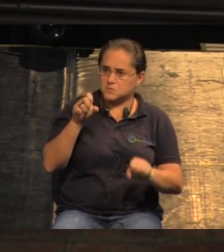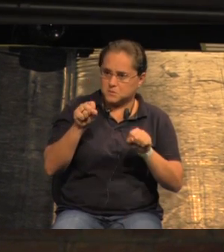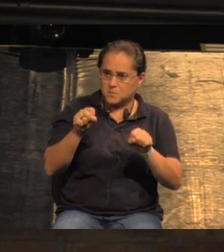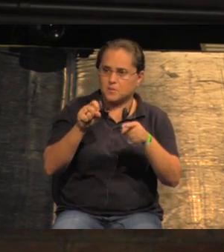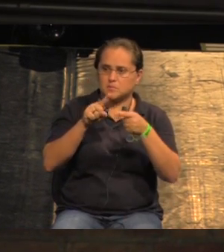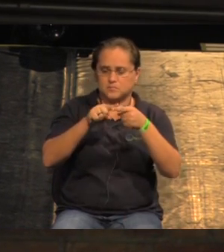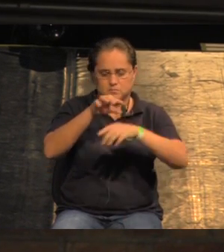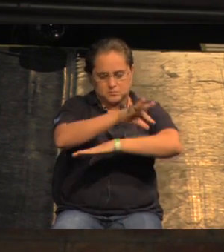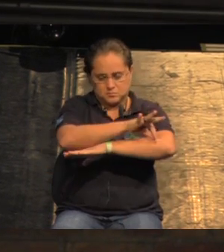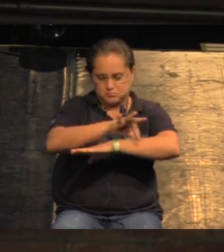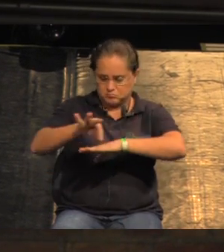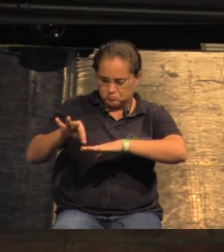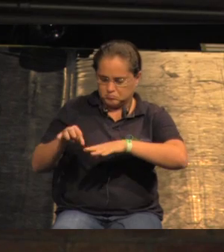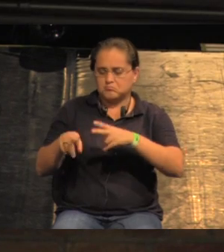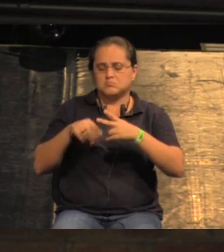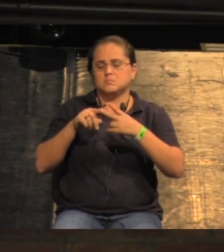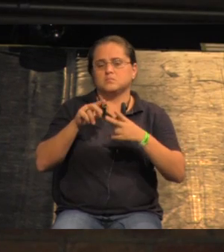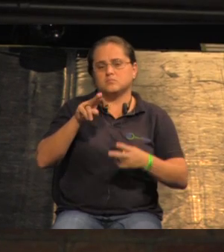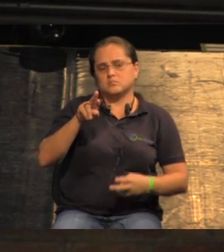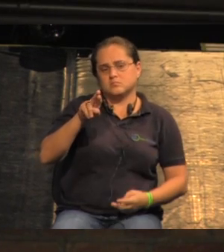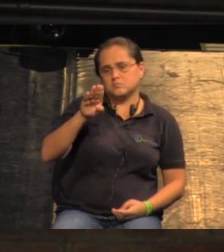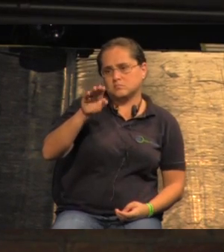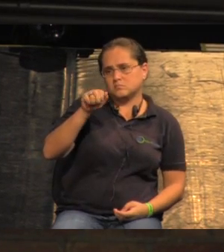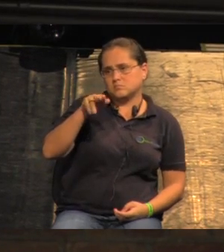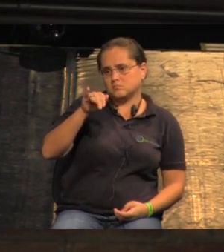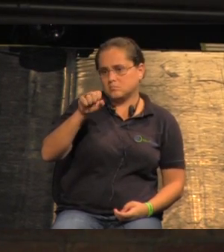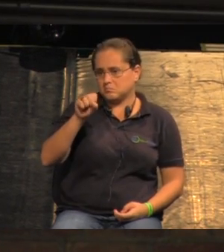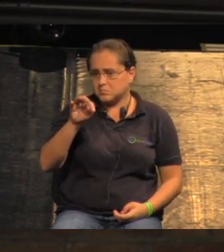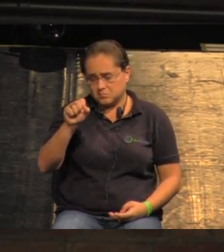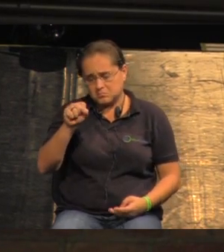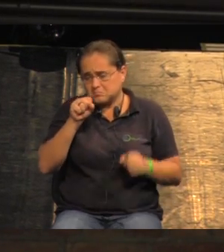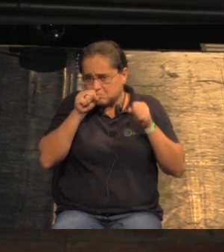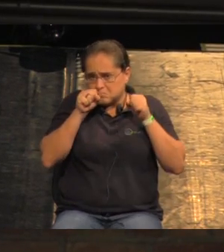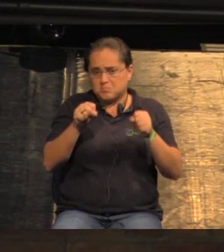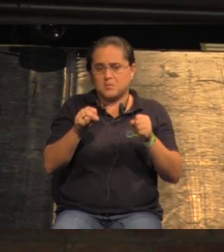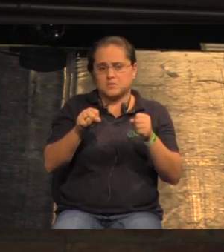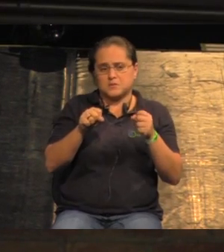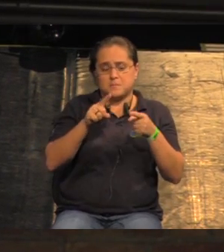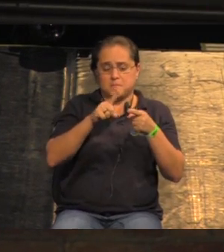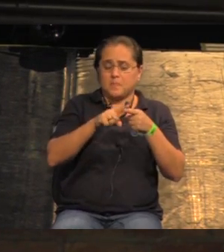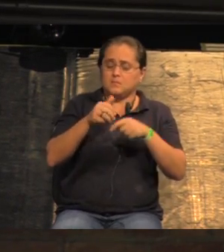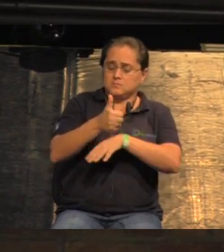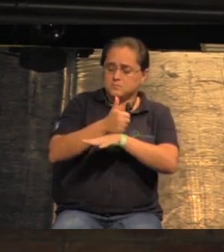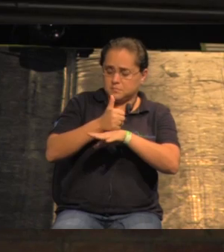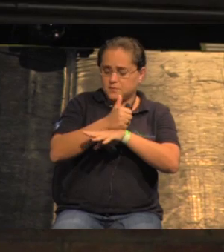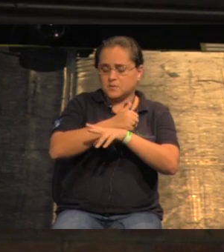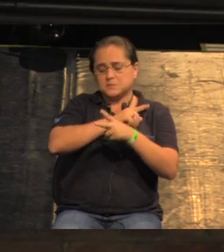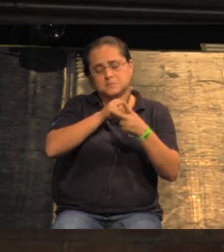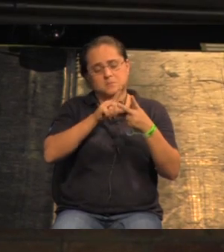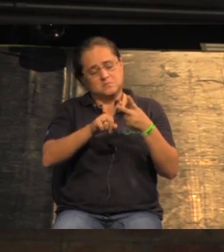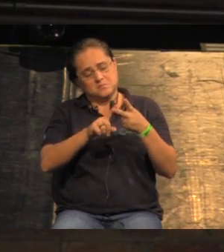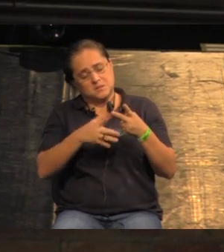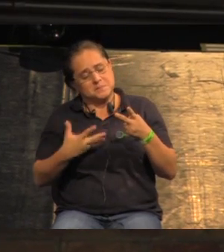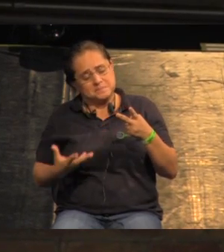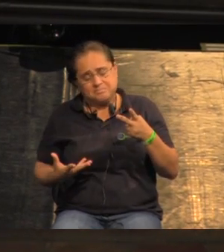ser urbanista. Porque eu acho que urbanista é mais uma área de atuação do que uma profissão. E aqui eu vou desmentir o meu